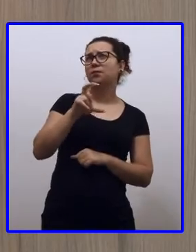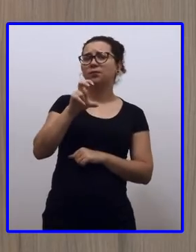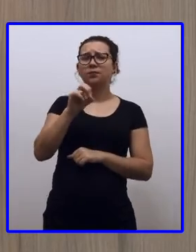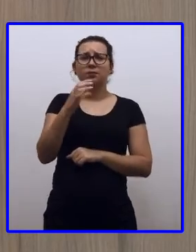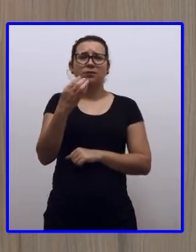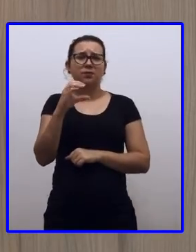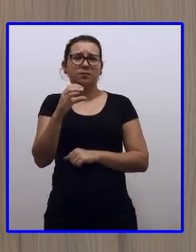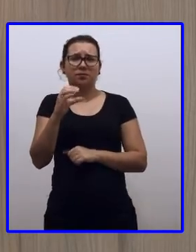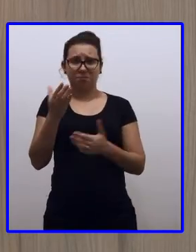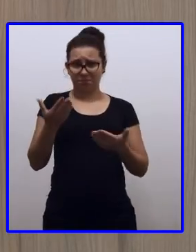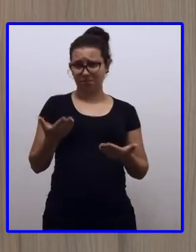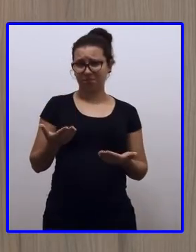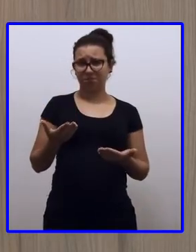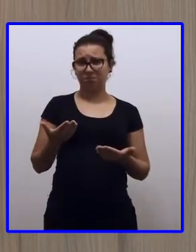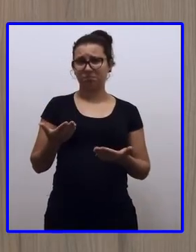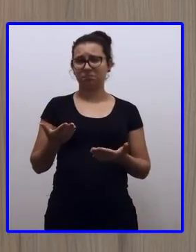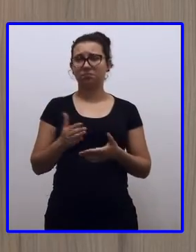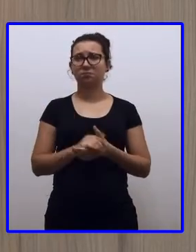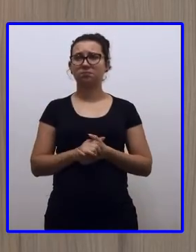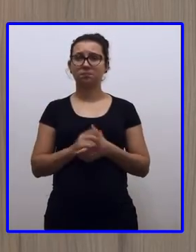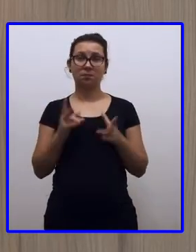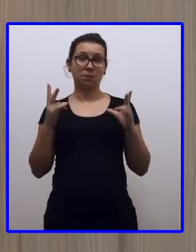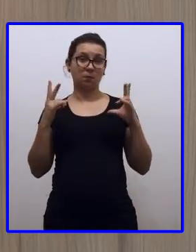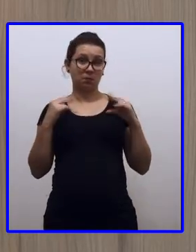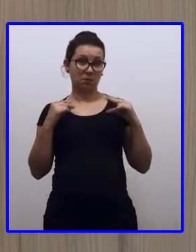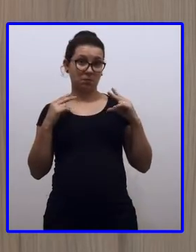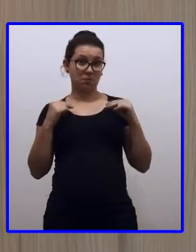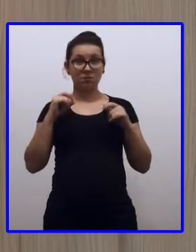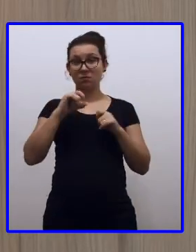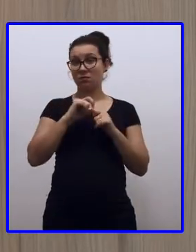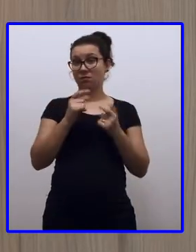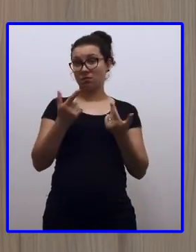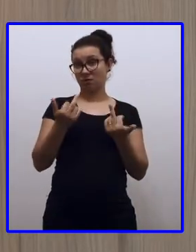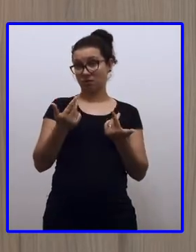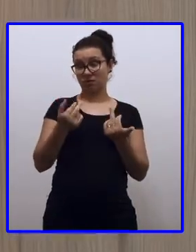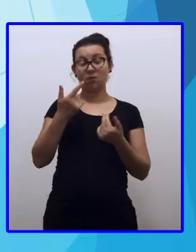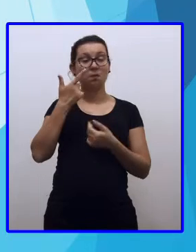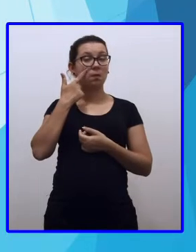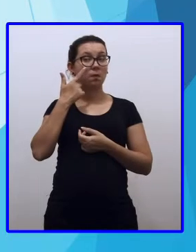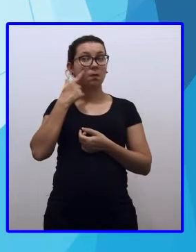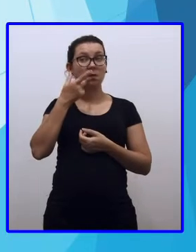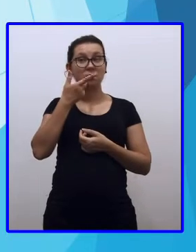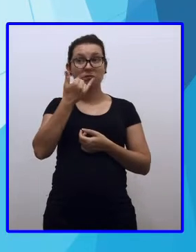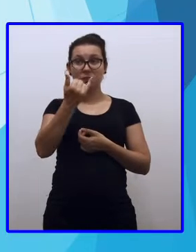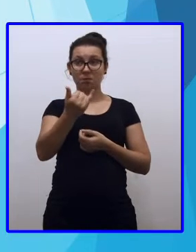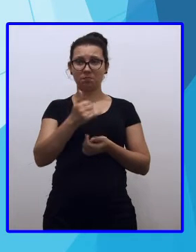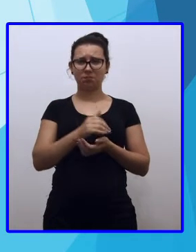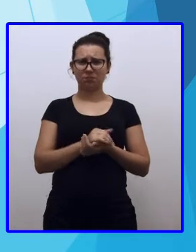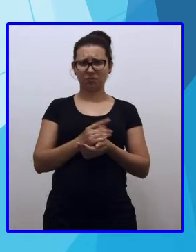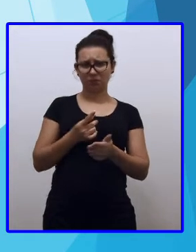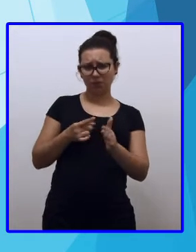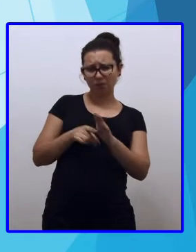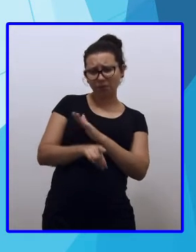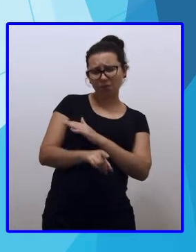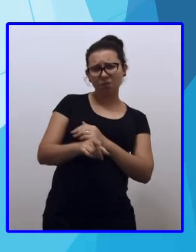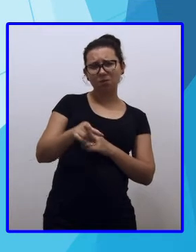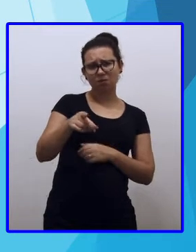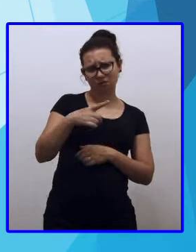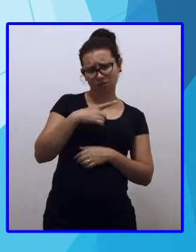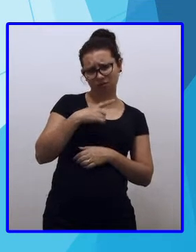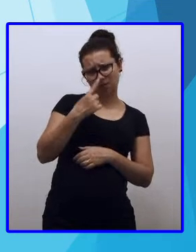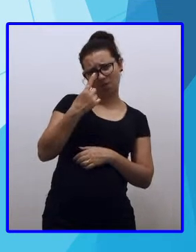facilitar no troco? O motorista fez a mesma coisa. Olha lá o que ele falou. O motorista perguntou se eles tinham